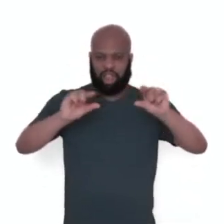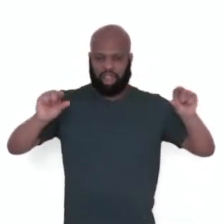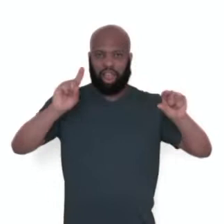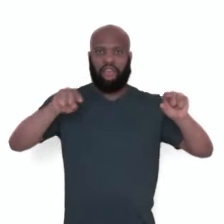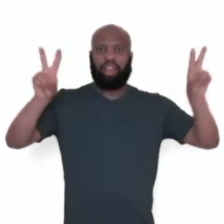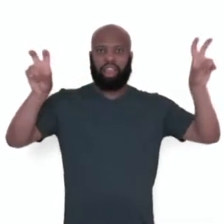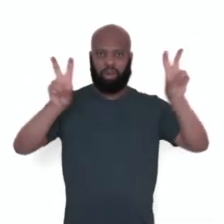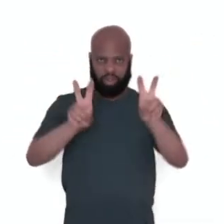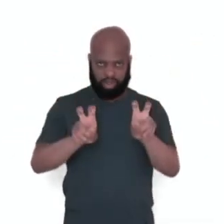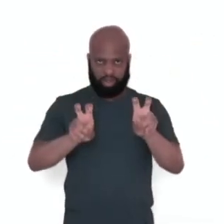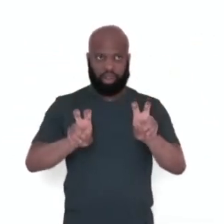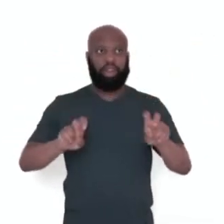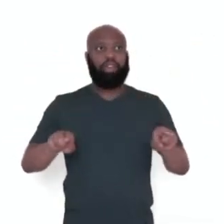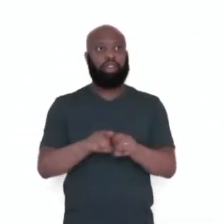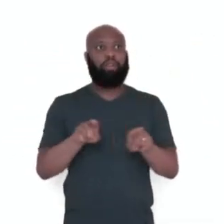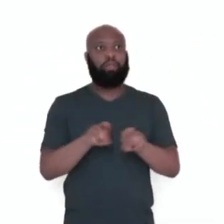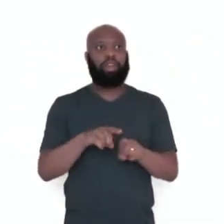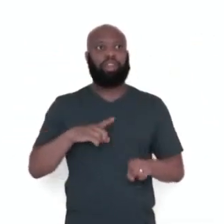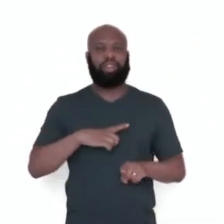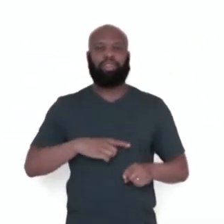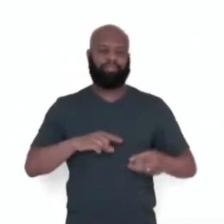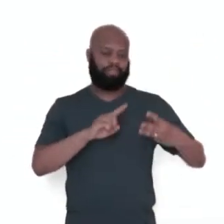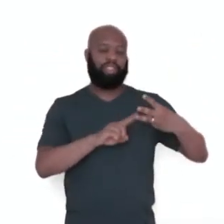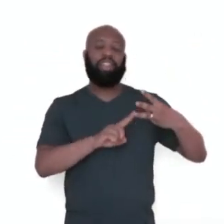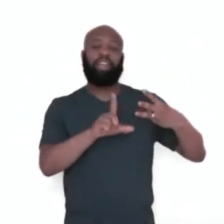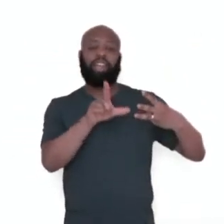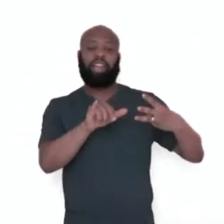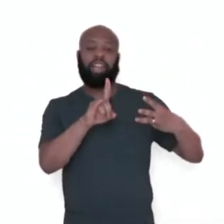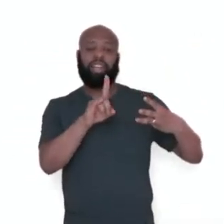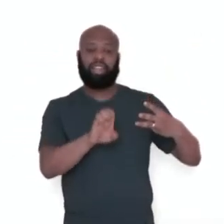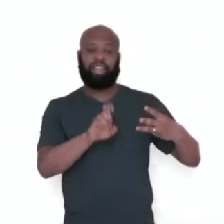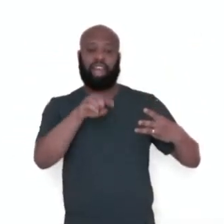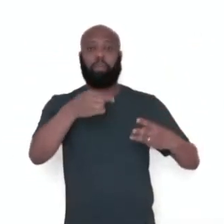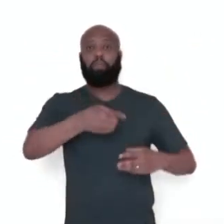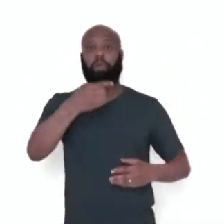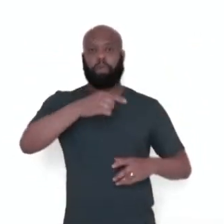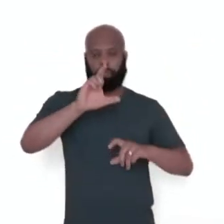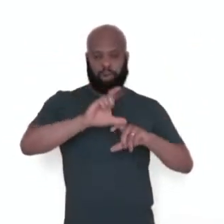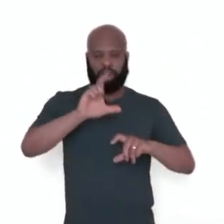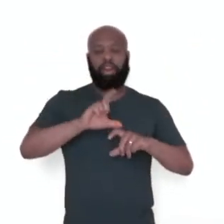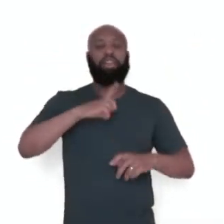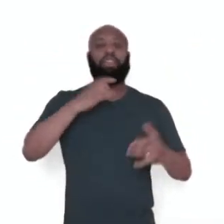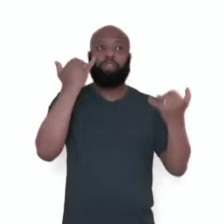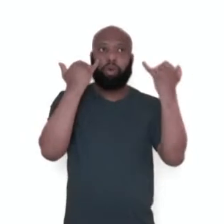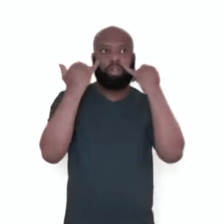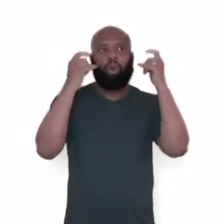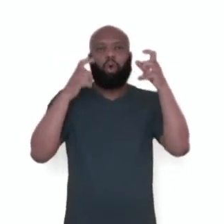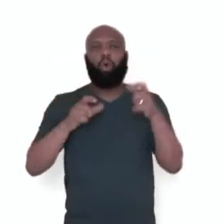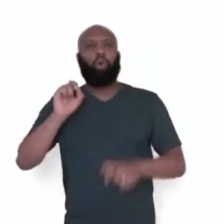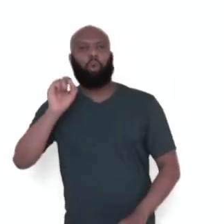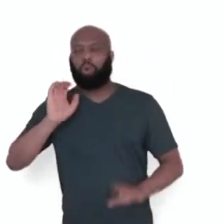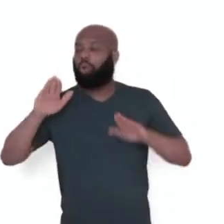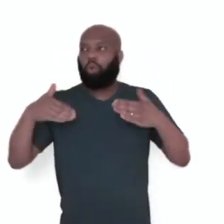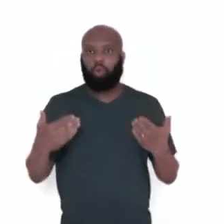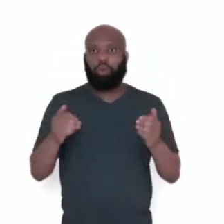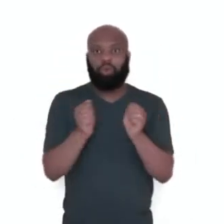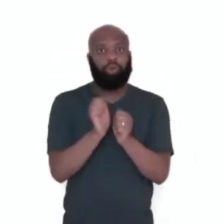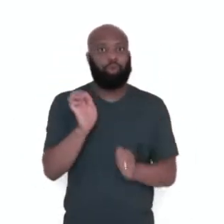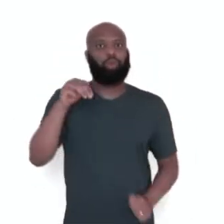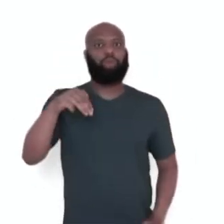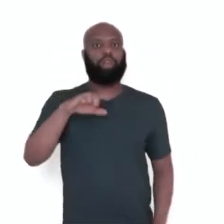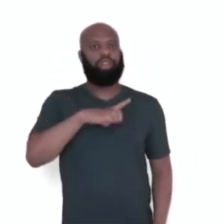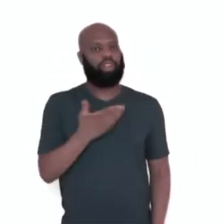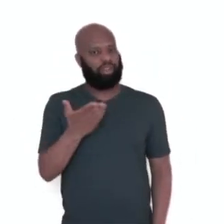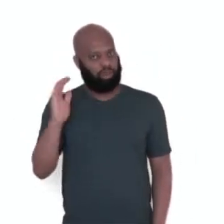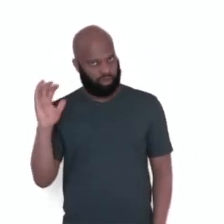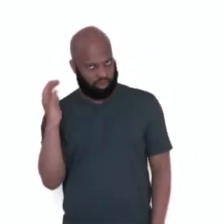subtítulo, a lide no primeiro parágrafo, que traz as informações de onde, o que, quando e com quem aconteceram